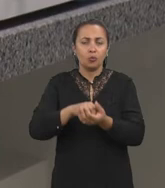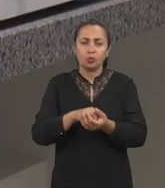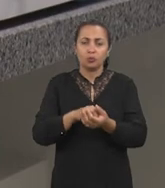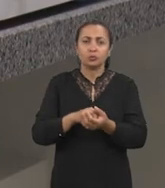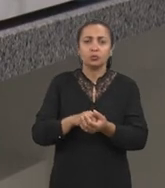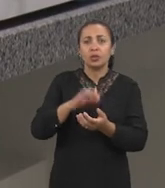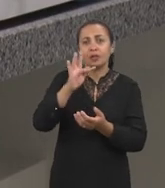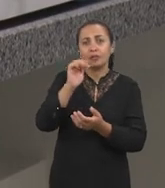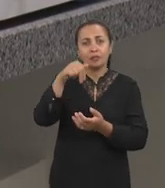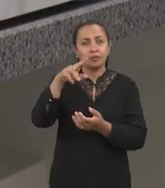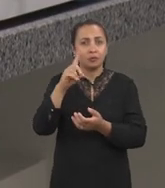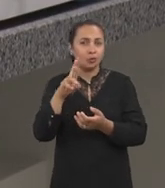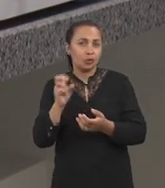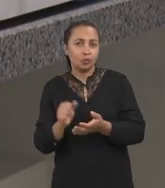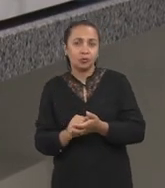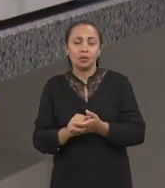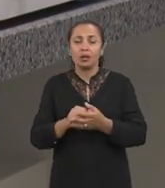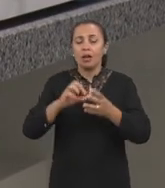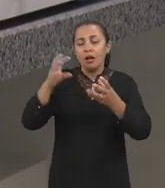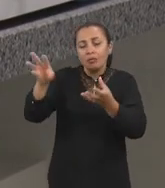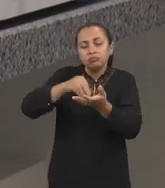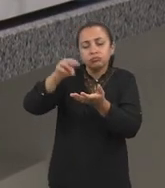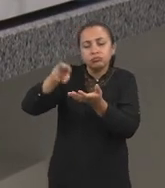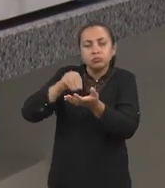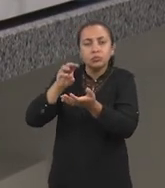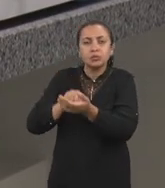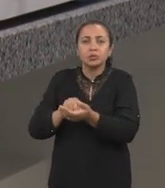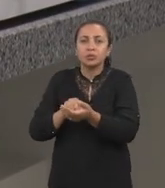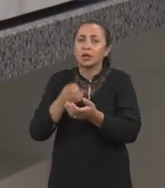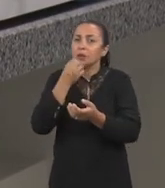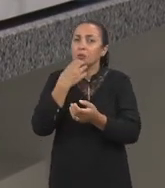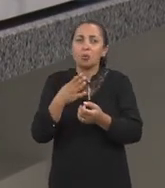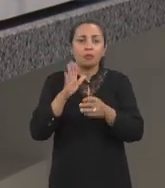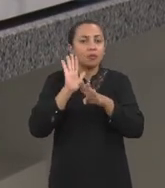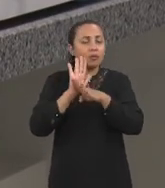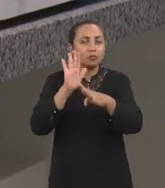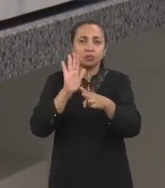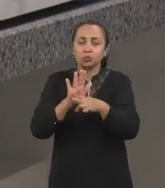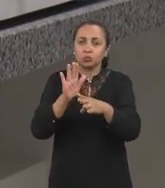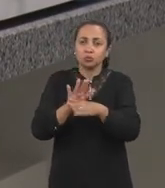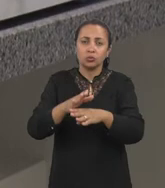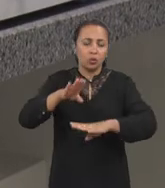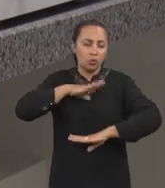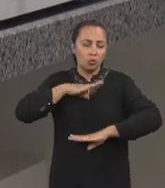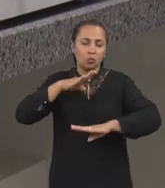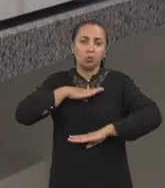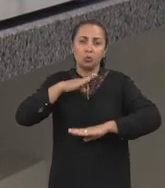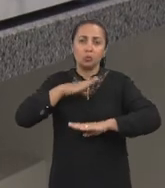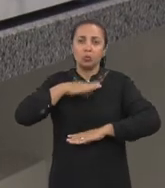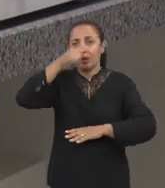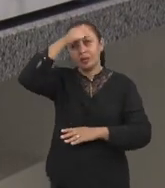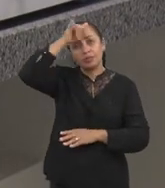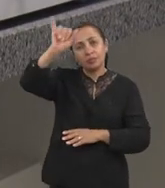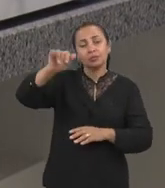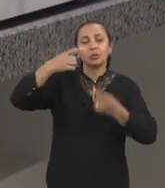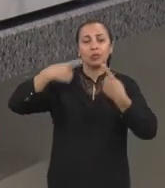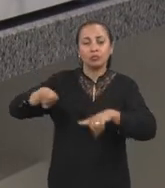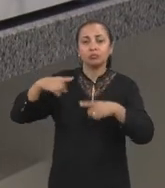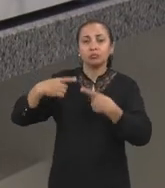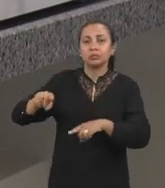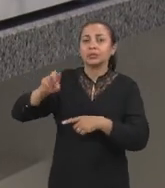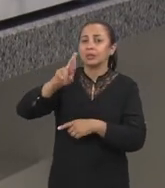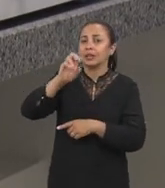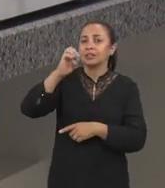fenólicos, que são importantes compostos com atividade antioxidante, que vão ajudar na prevenção, no combate aos